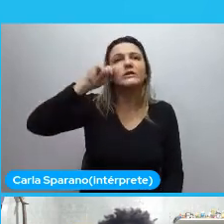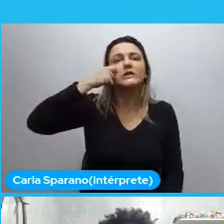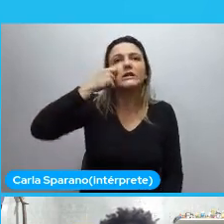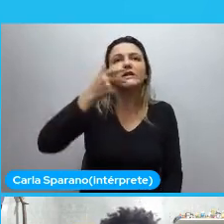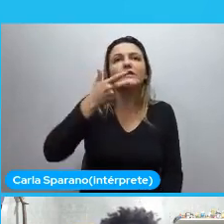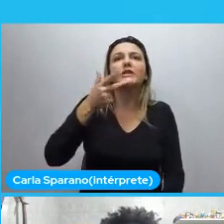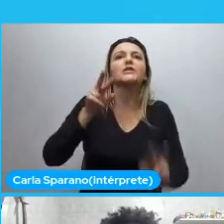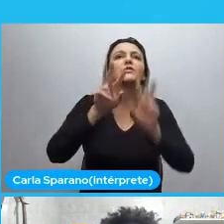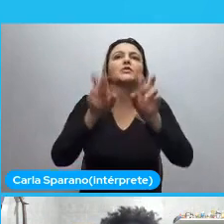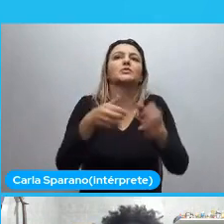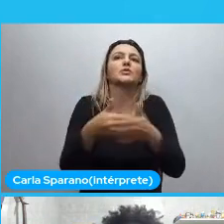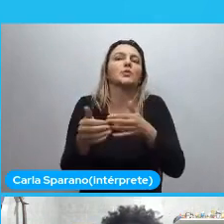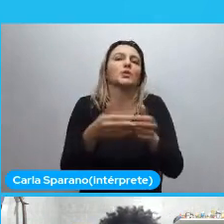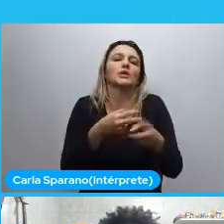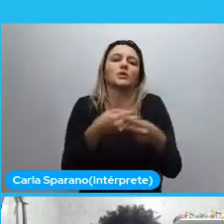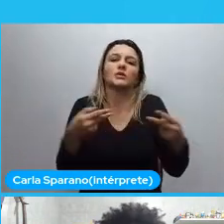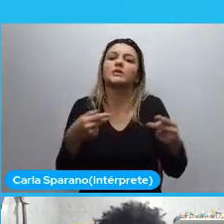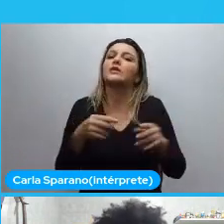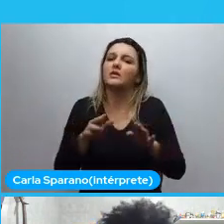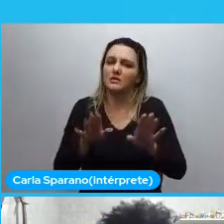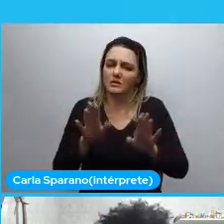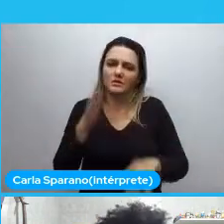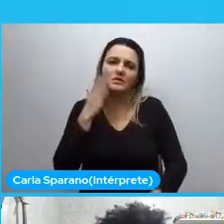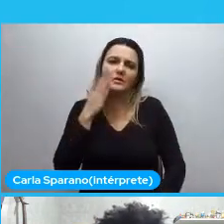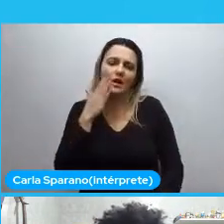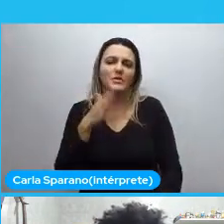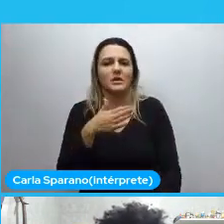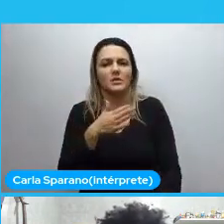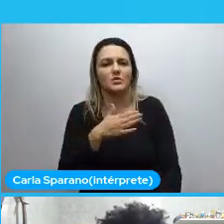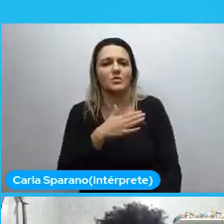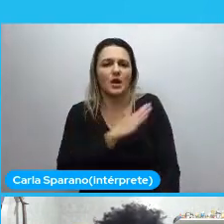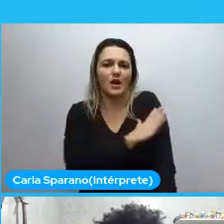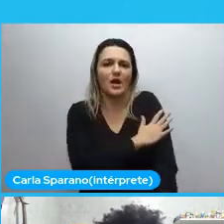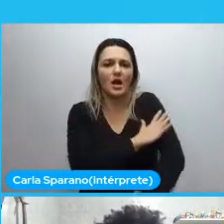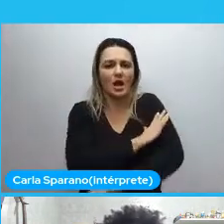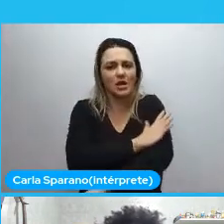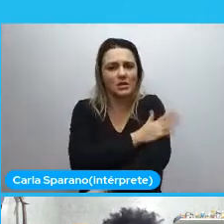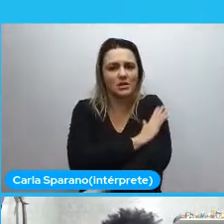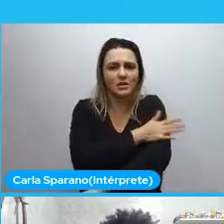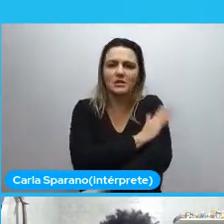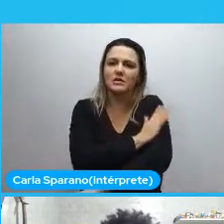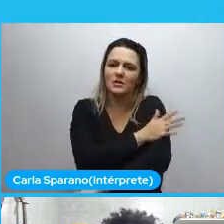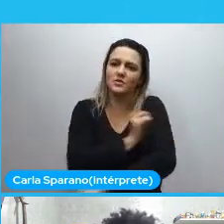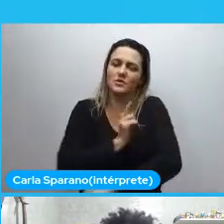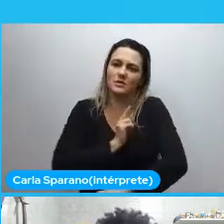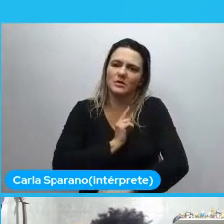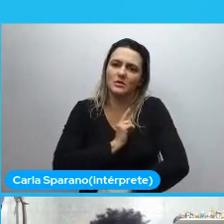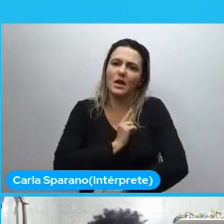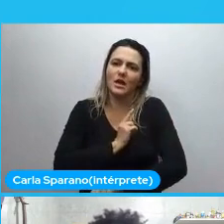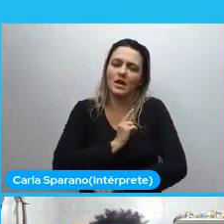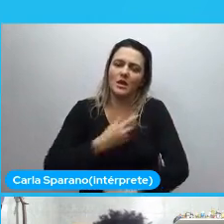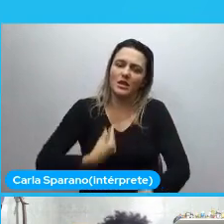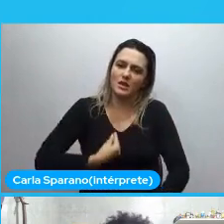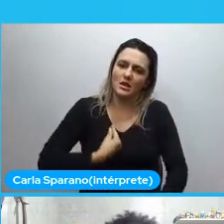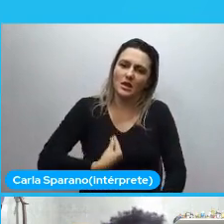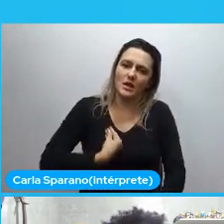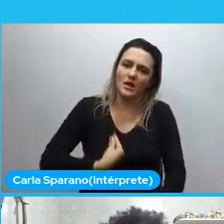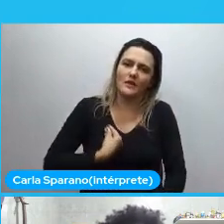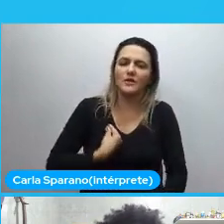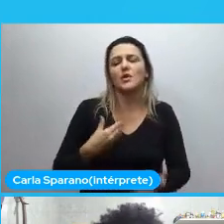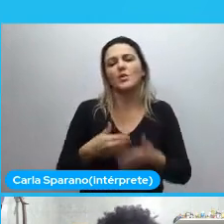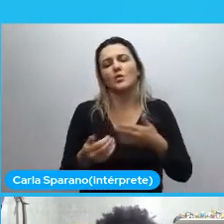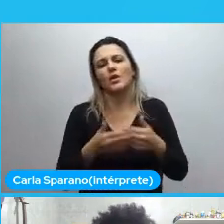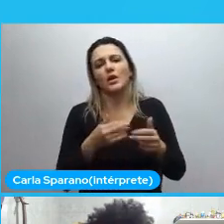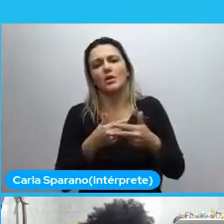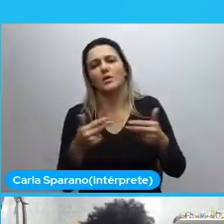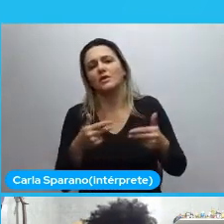Porque a gente sabe. Que o racismo. Ele atravessa. A nossa vida. Então. Independente de qualquer. Coisa que você vai falar. Sempre